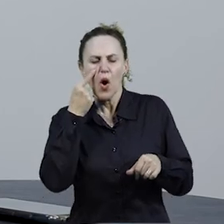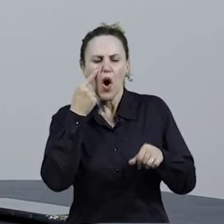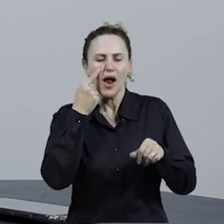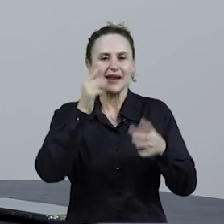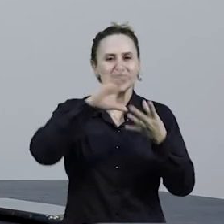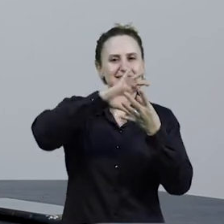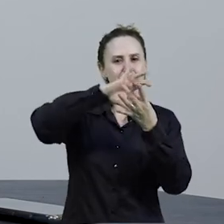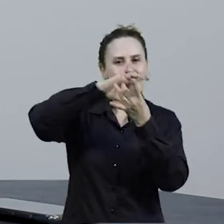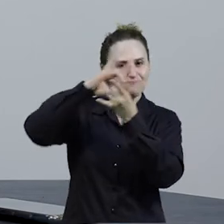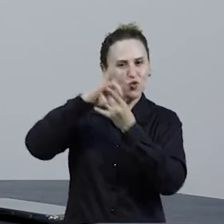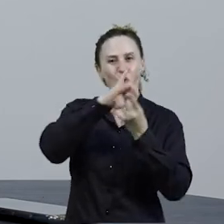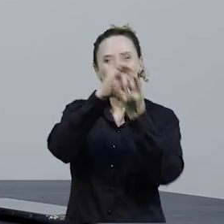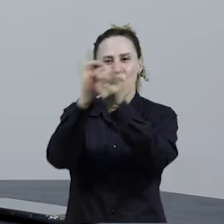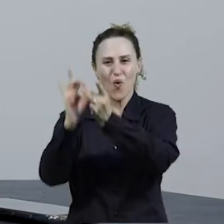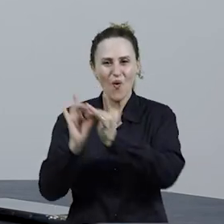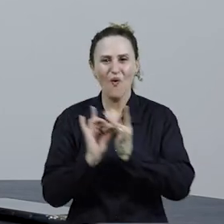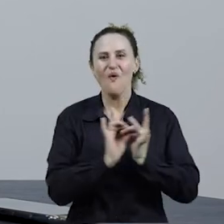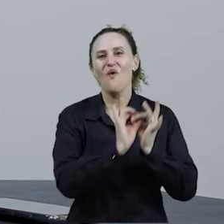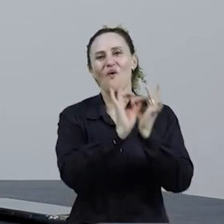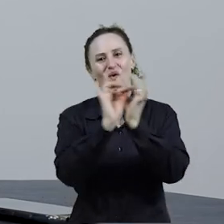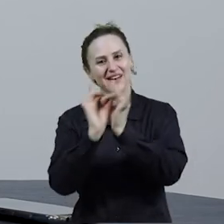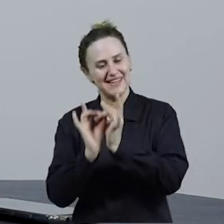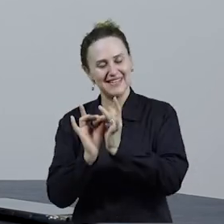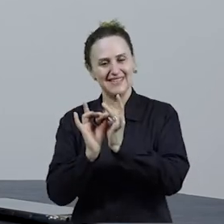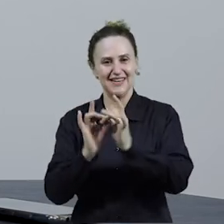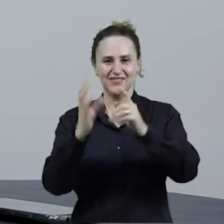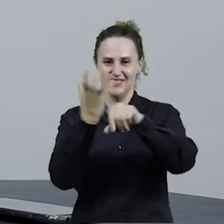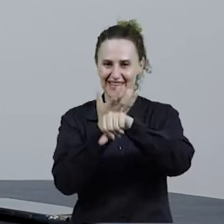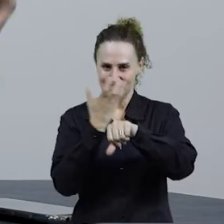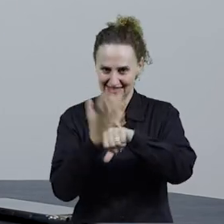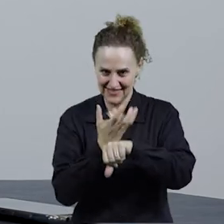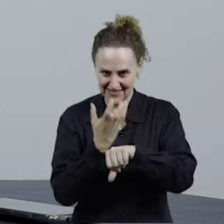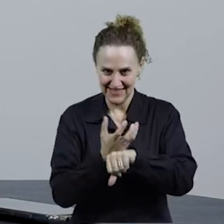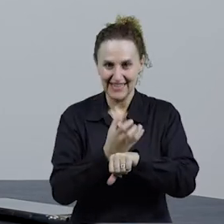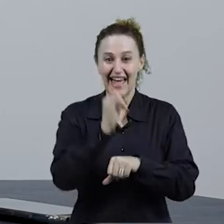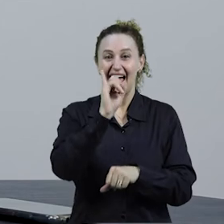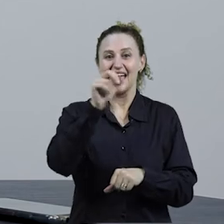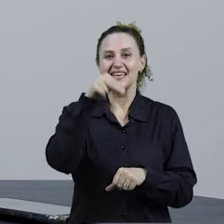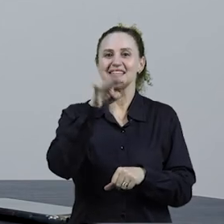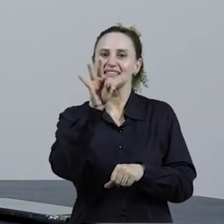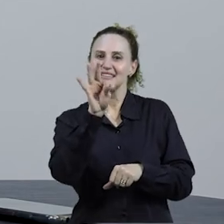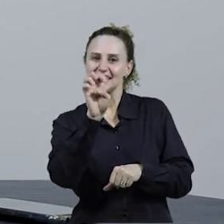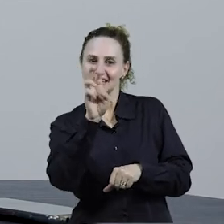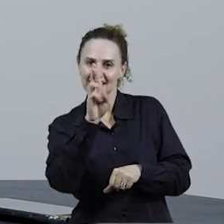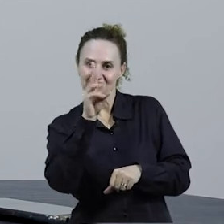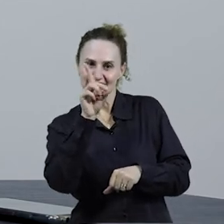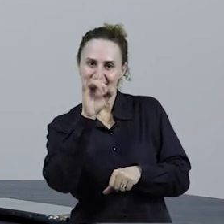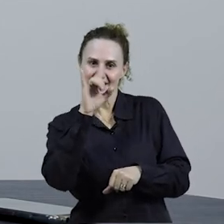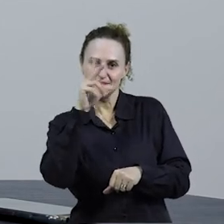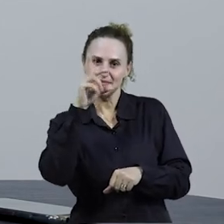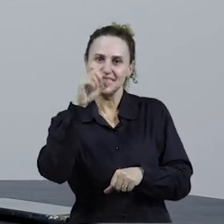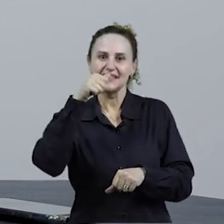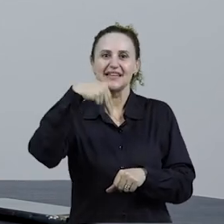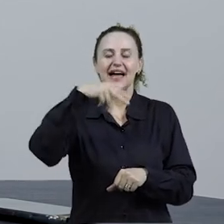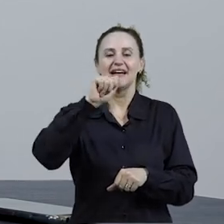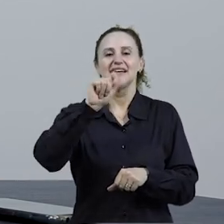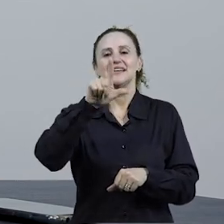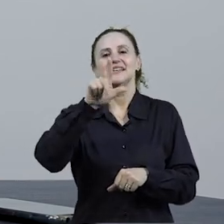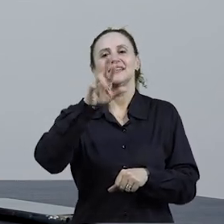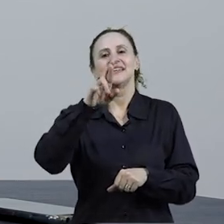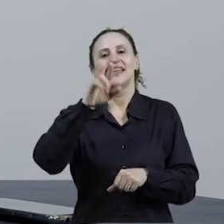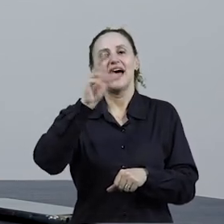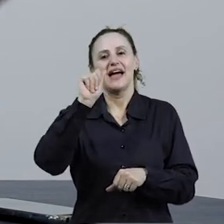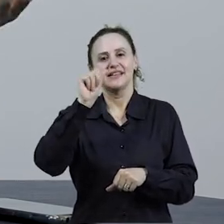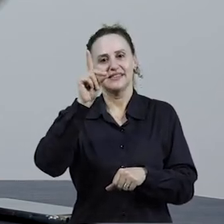interdisciplinaridade. Olha a dicção, professora. Então, boas-vindas a todos vocês,